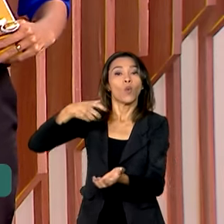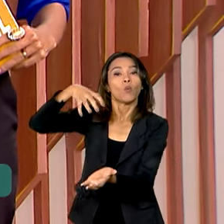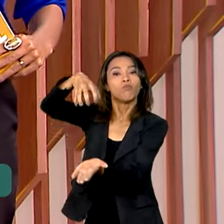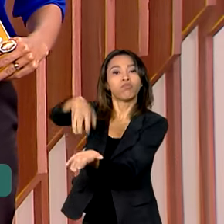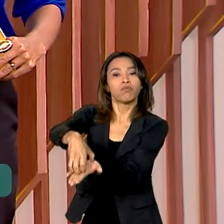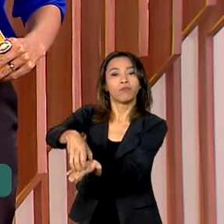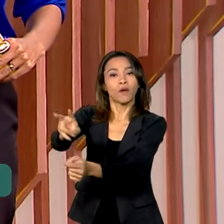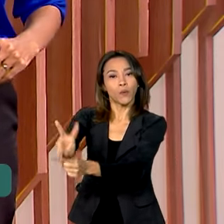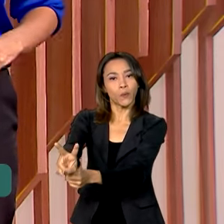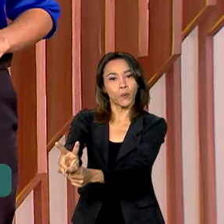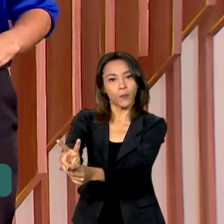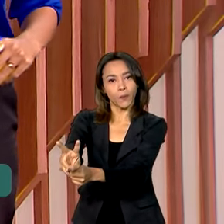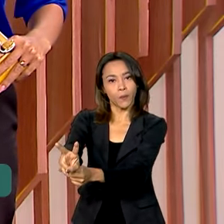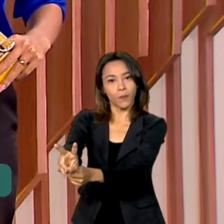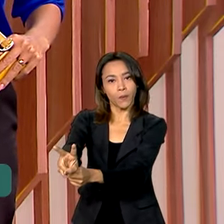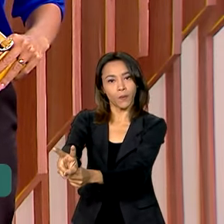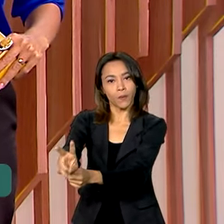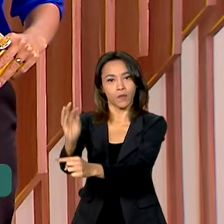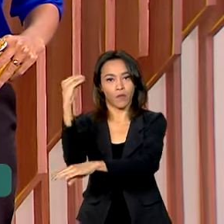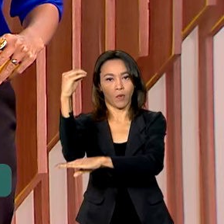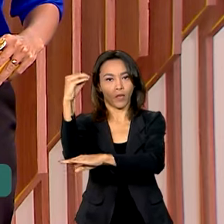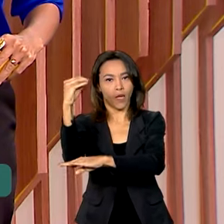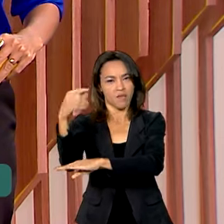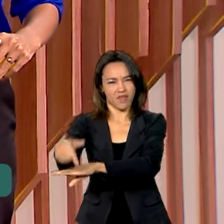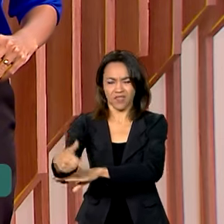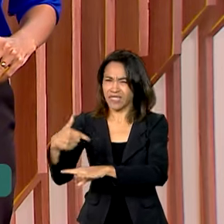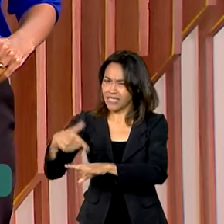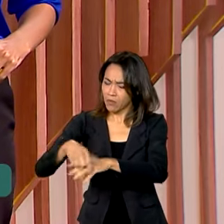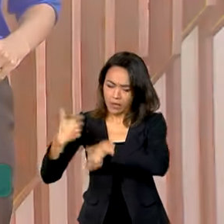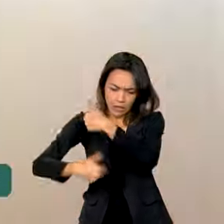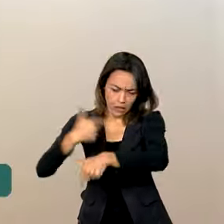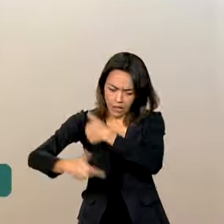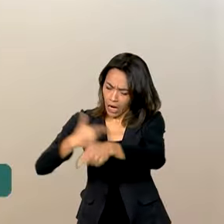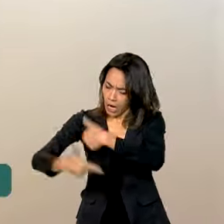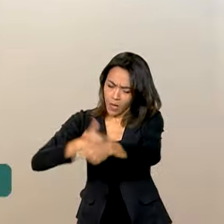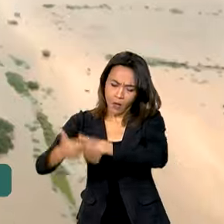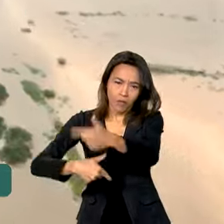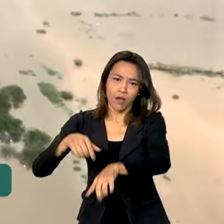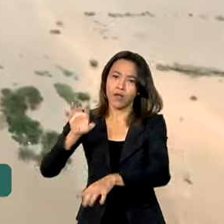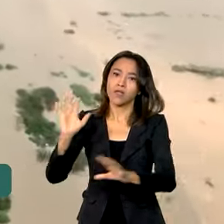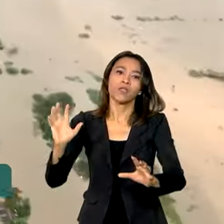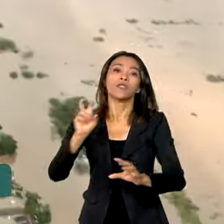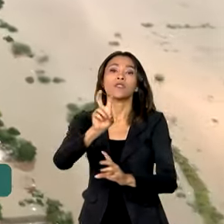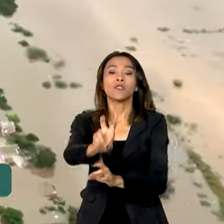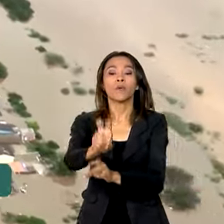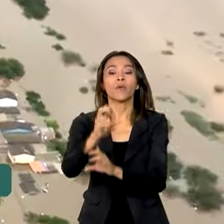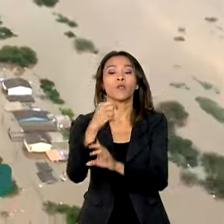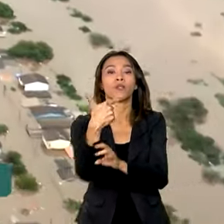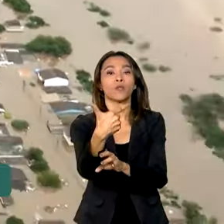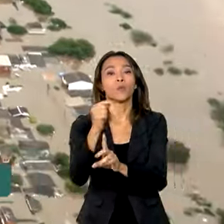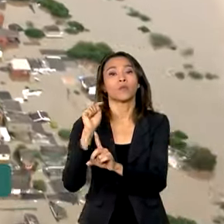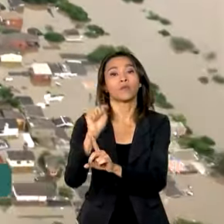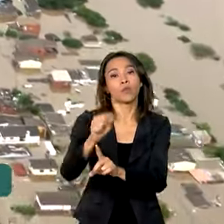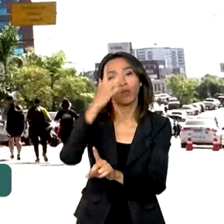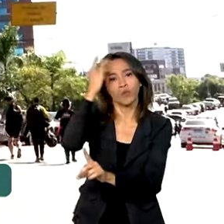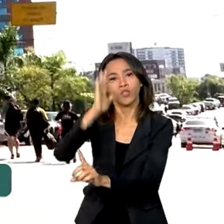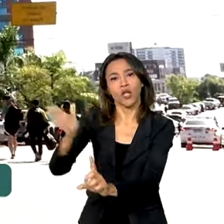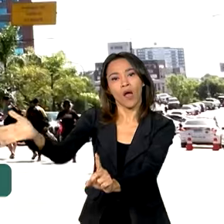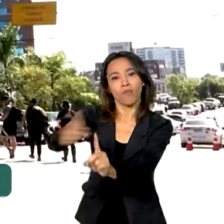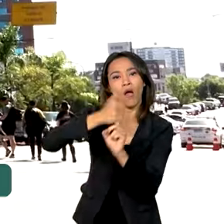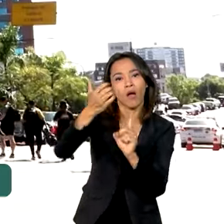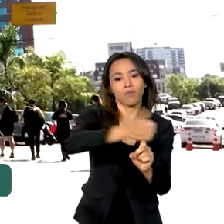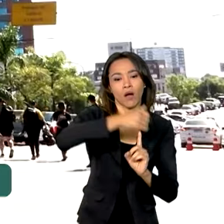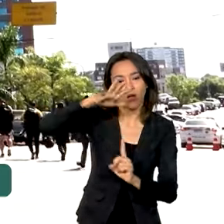continuam operando com prioridade máxima. 52 mil pessoas foram resgatadas por meios aéreo,